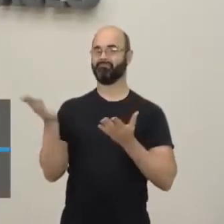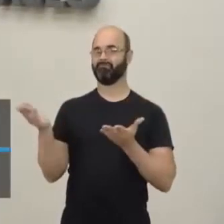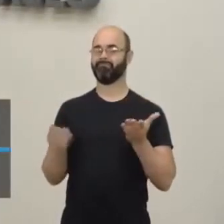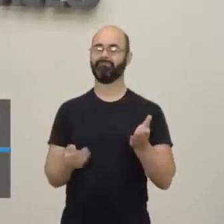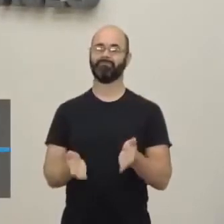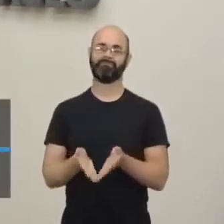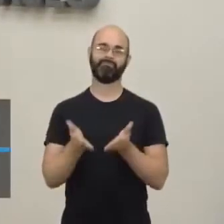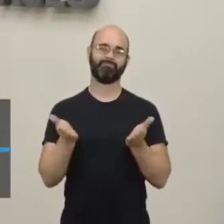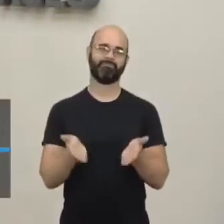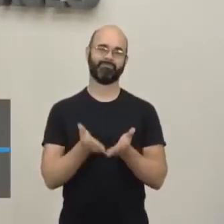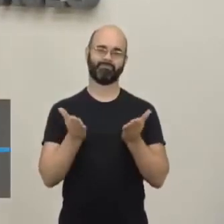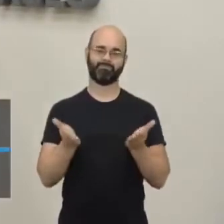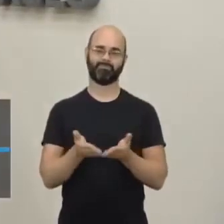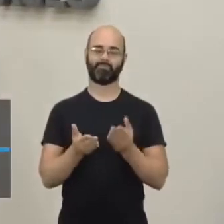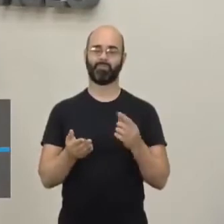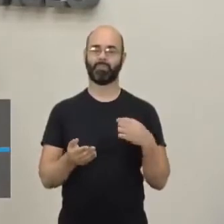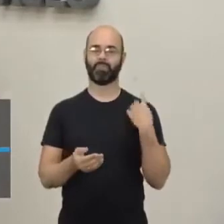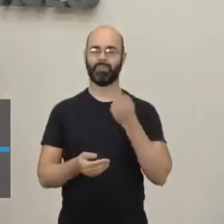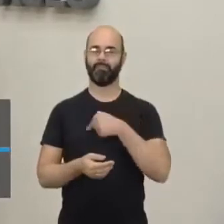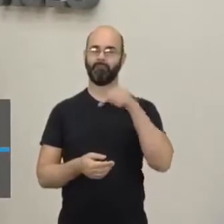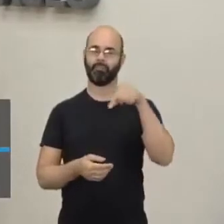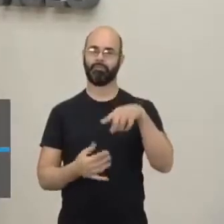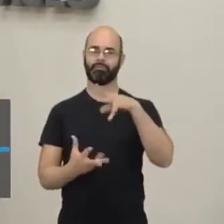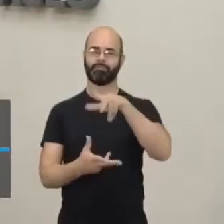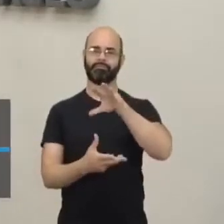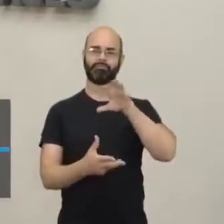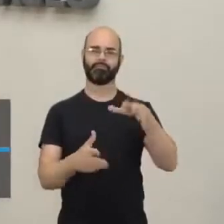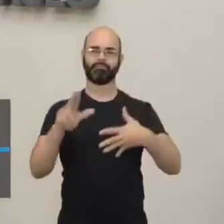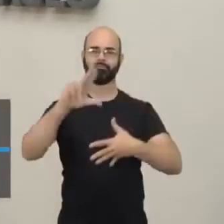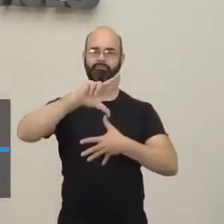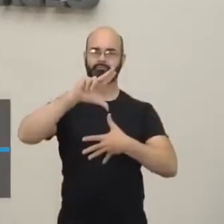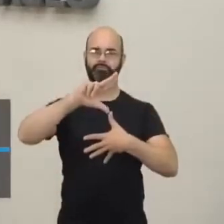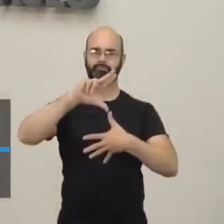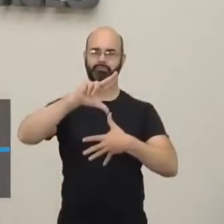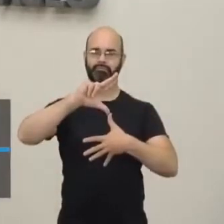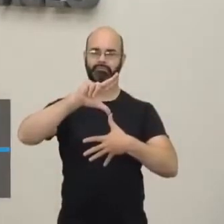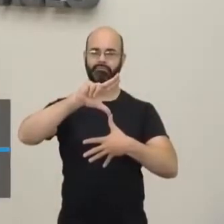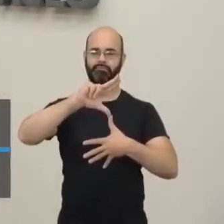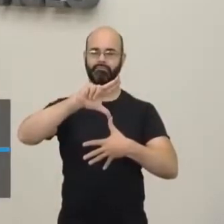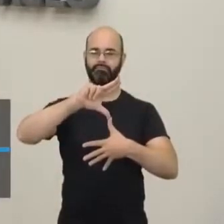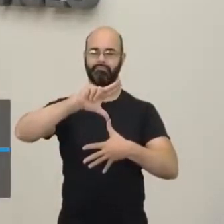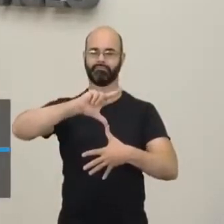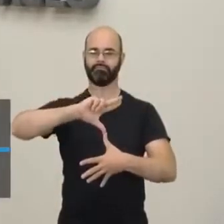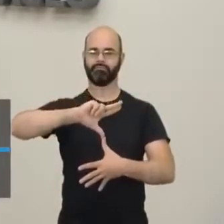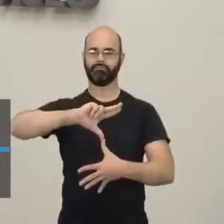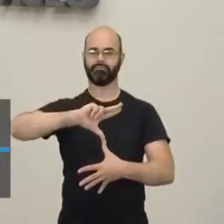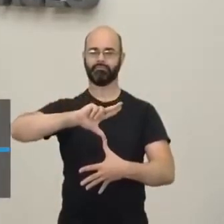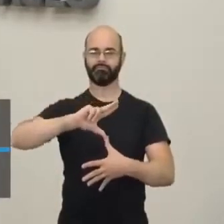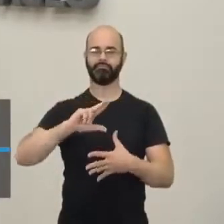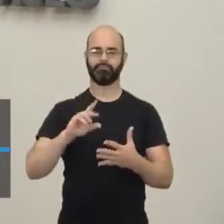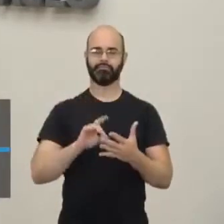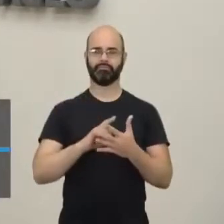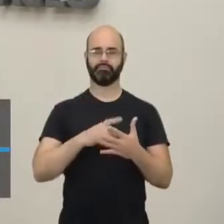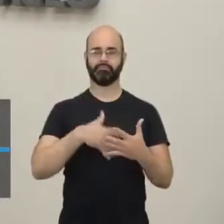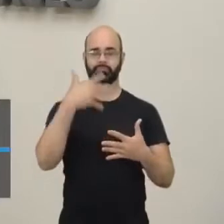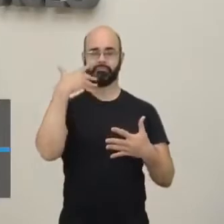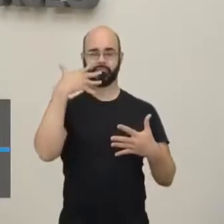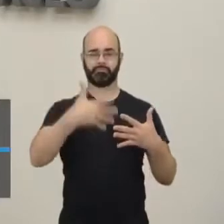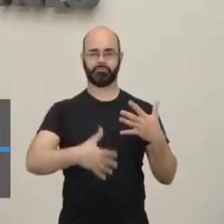pobreza, infelizmente, no nosso continente aqui, falando de América Latina, ela é muito profunda, está muito